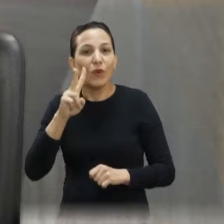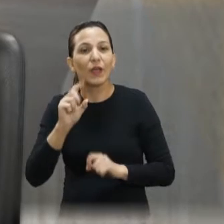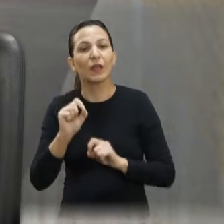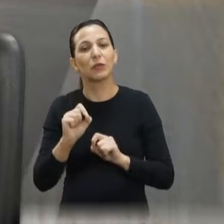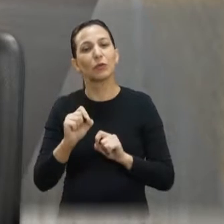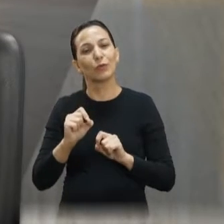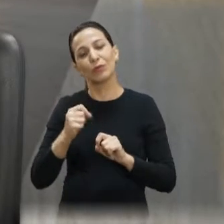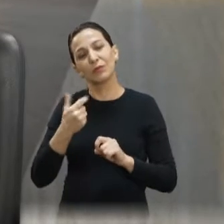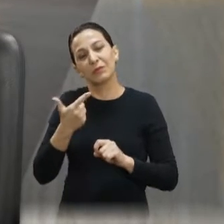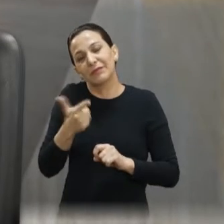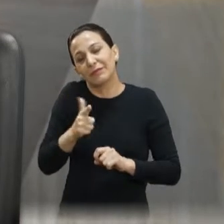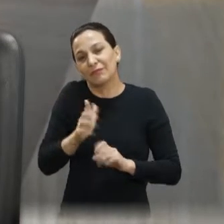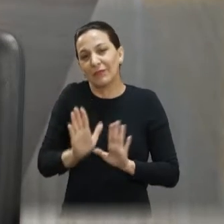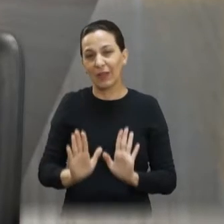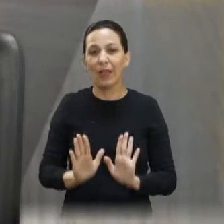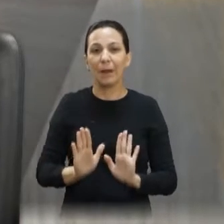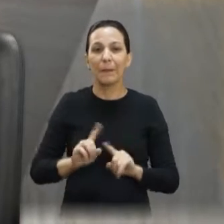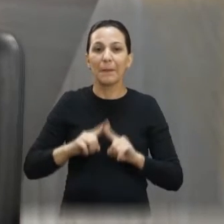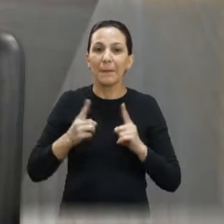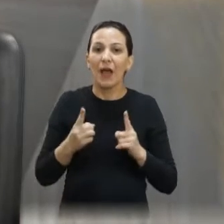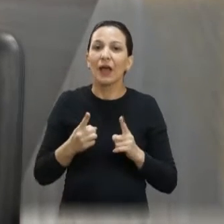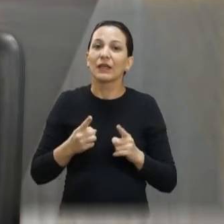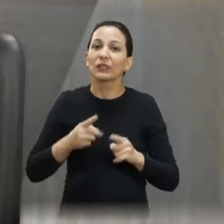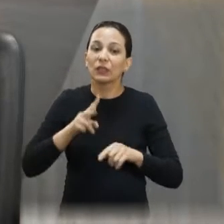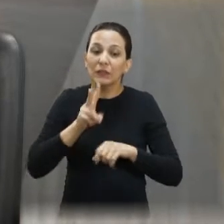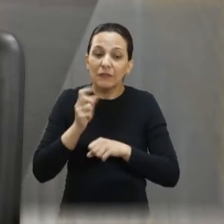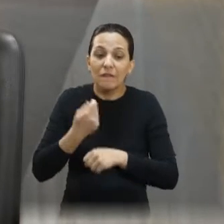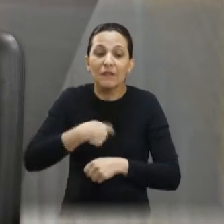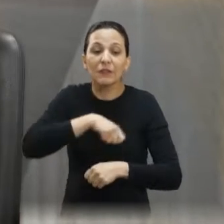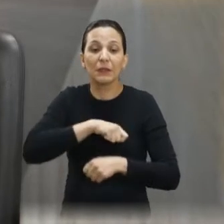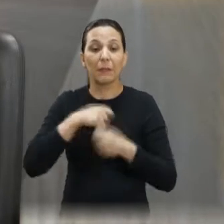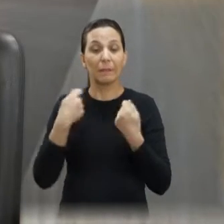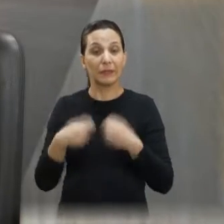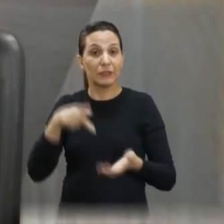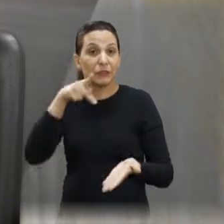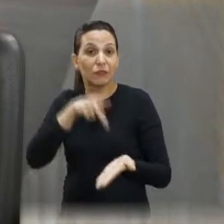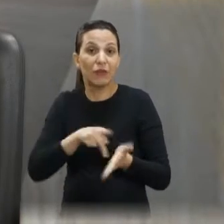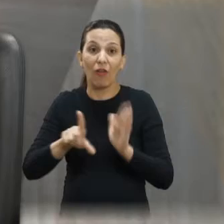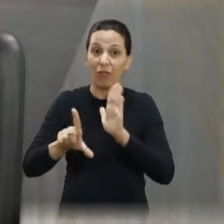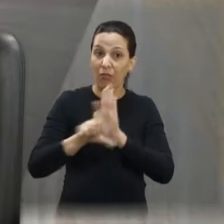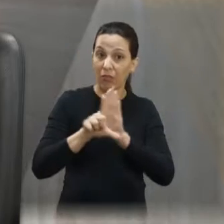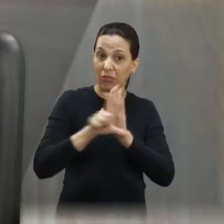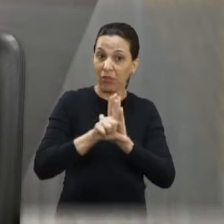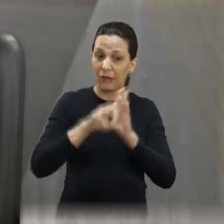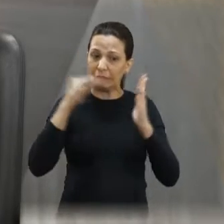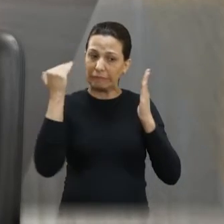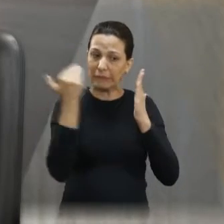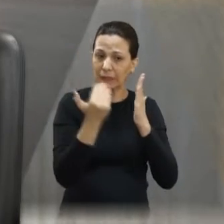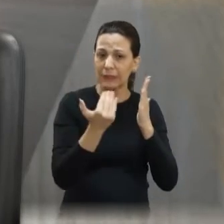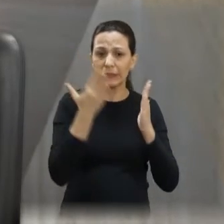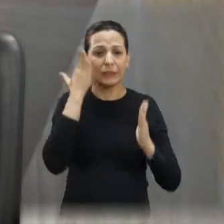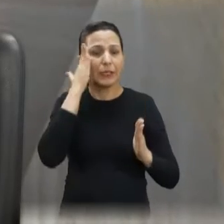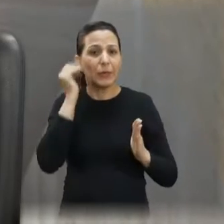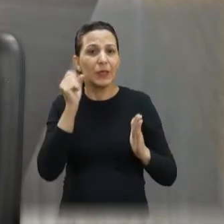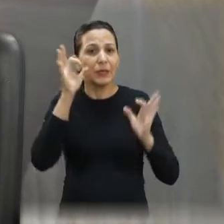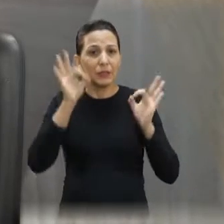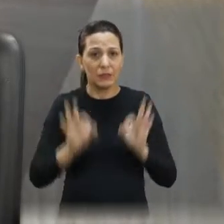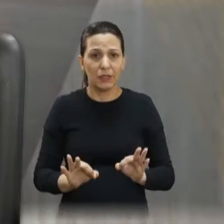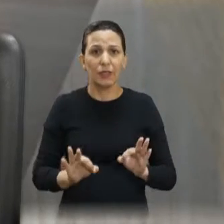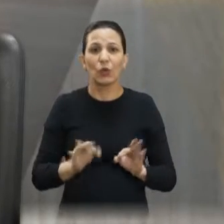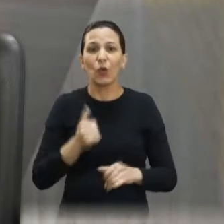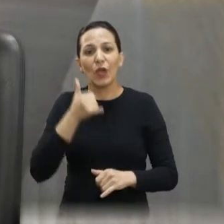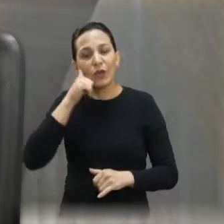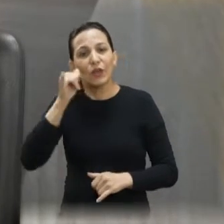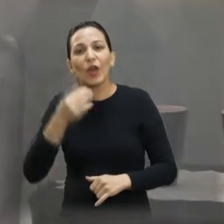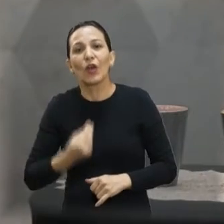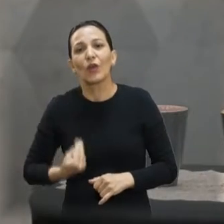mas pretendo acompanhá-las, né? Se está tendo efetividade na fiscalização dessa lei, mas eu fiz essa lei para evitar realmente que vidas sejam ceifadas através do